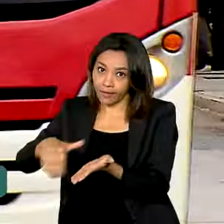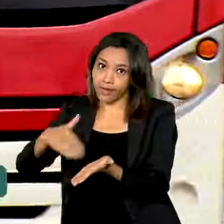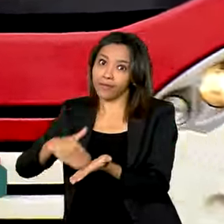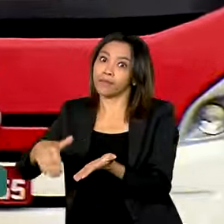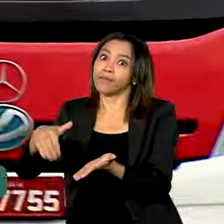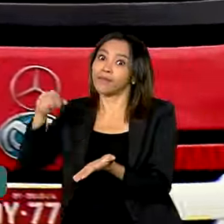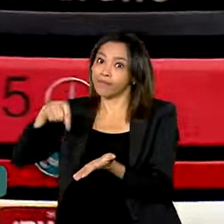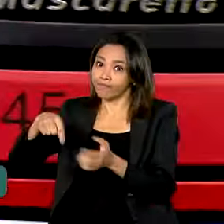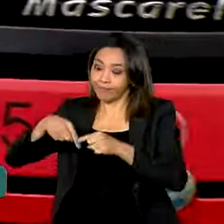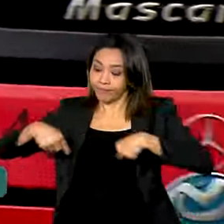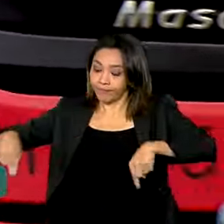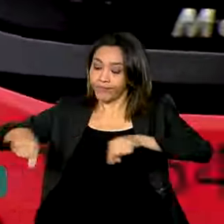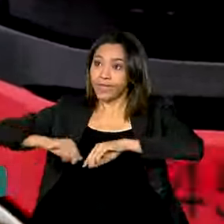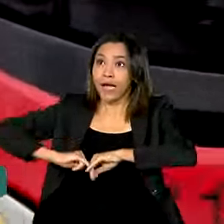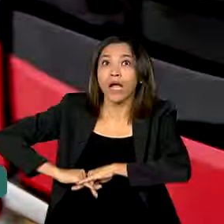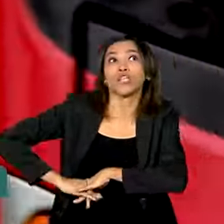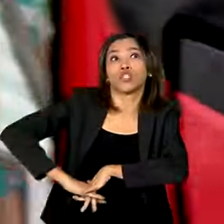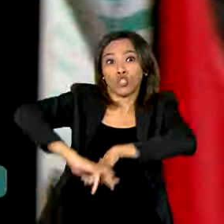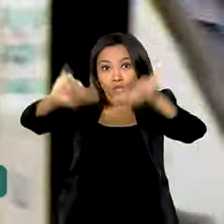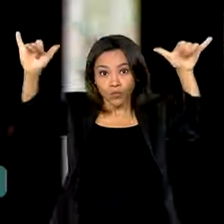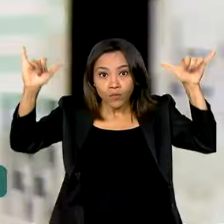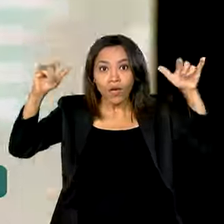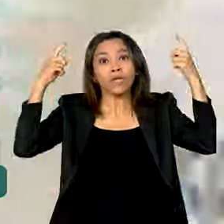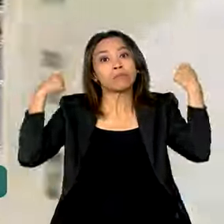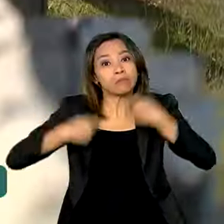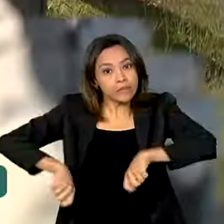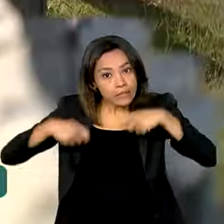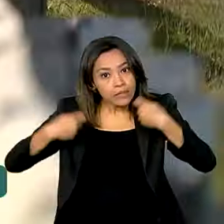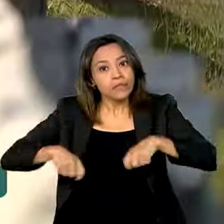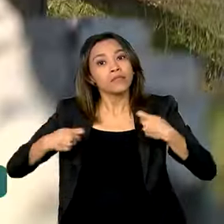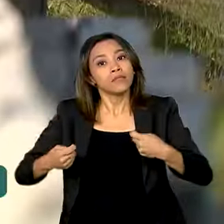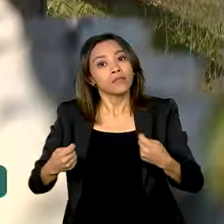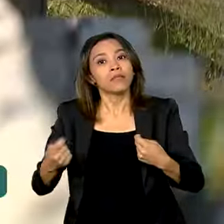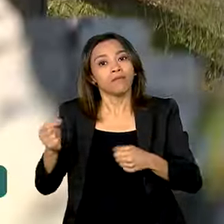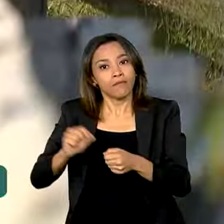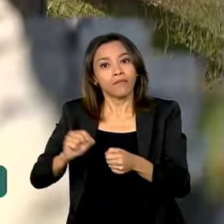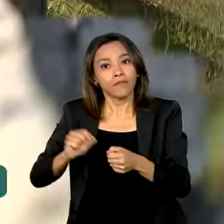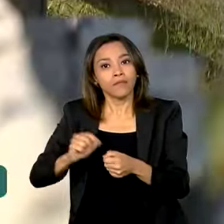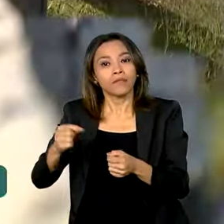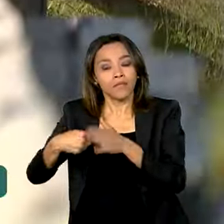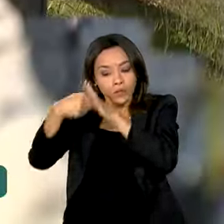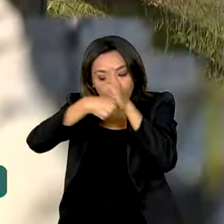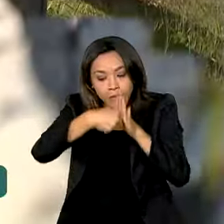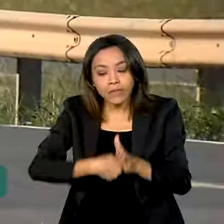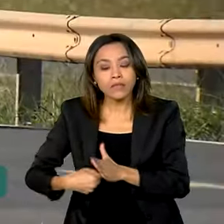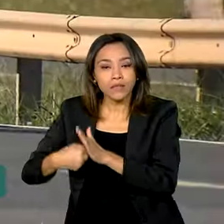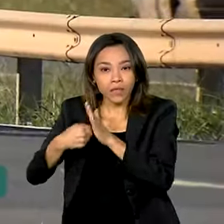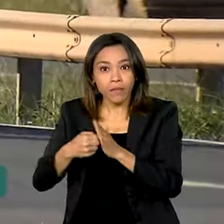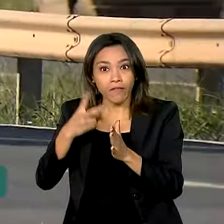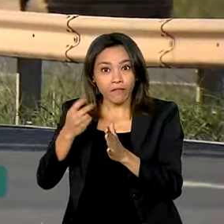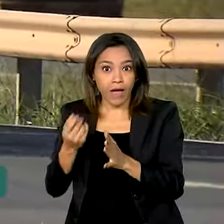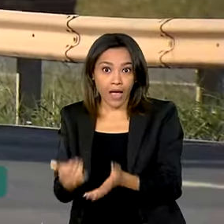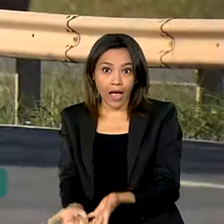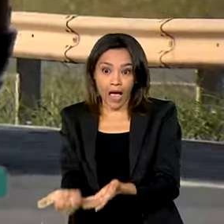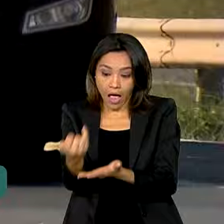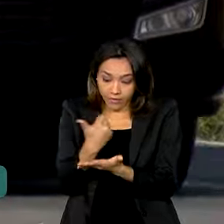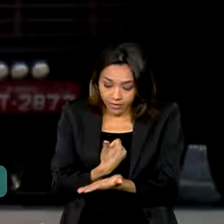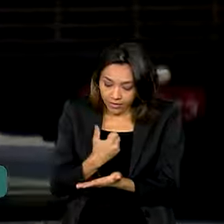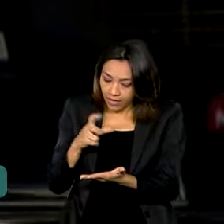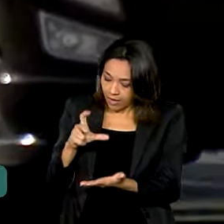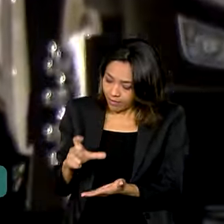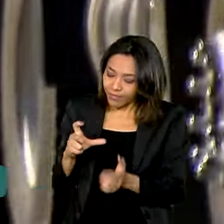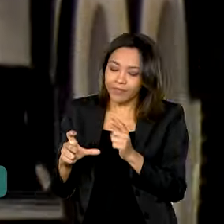alerta a partir de hoje para comunicar a necessidade de fazer o exame. O aviso vai chegar pela carteira digital de